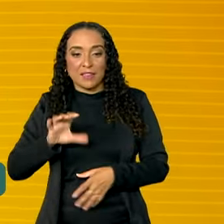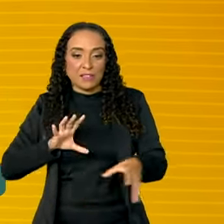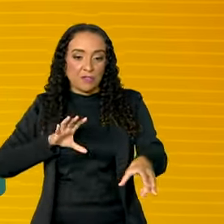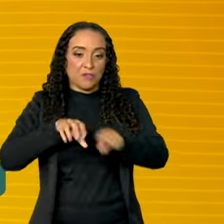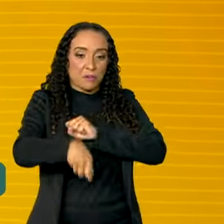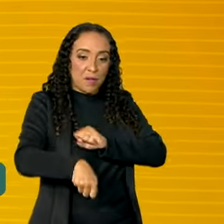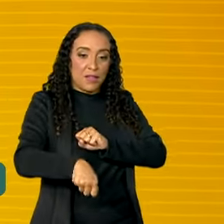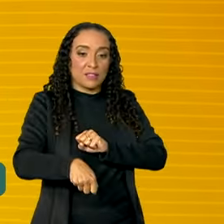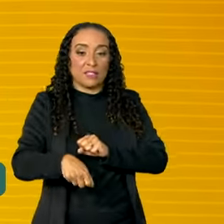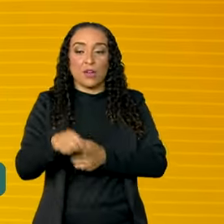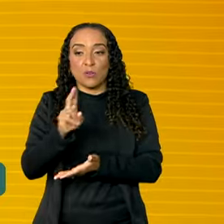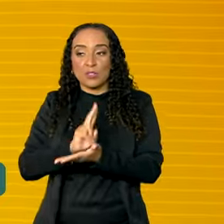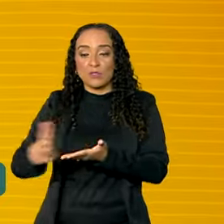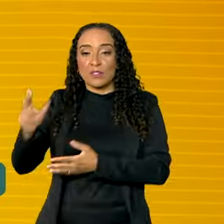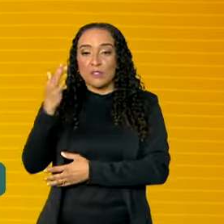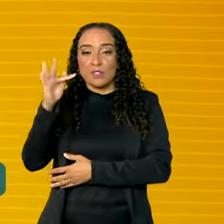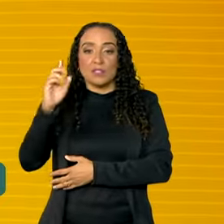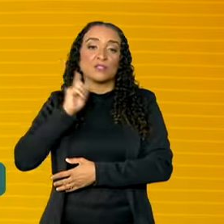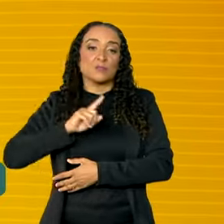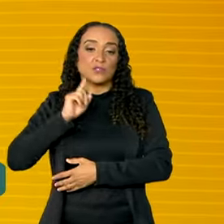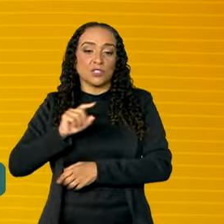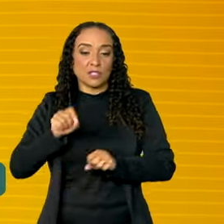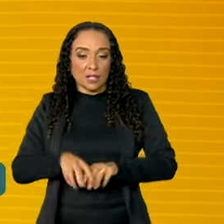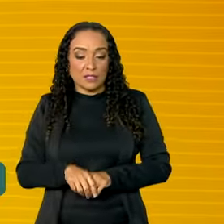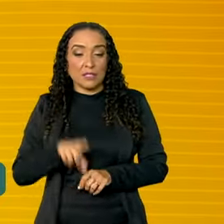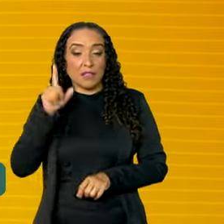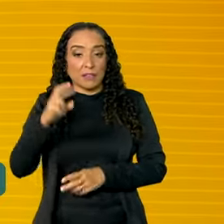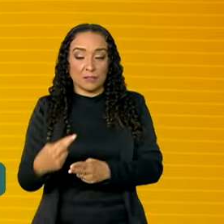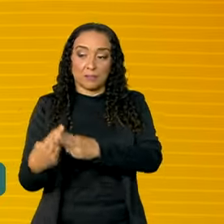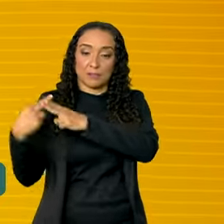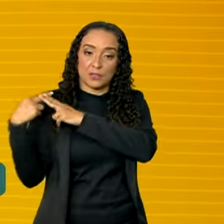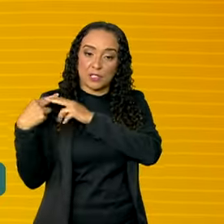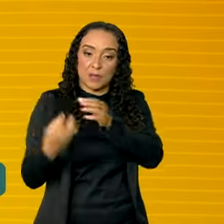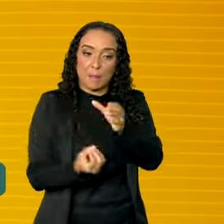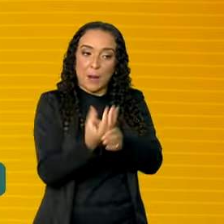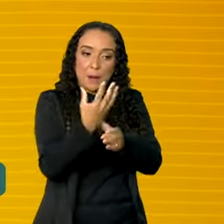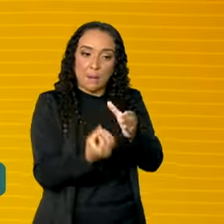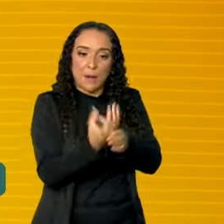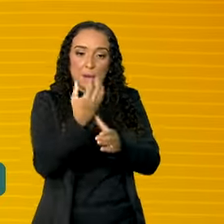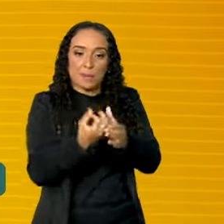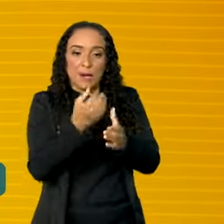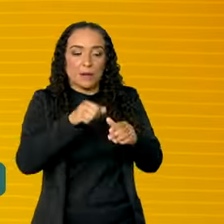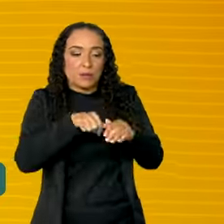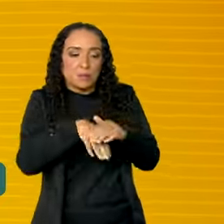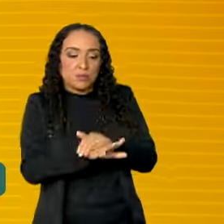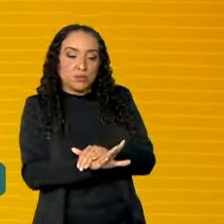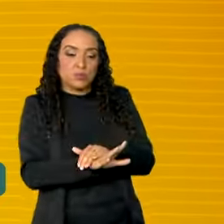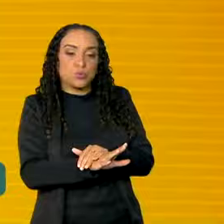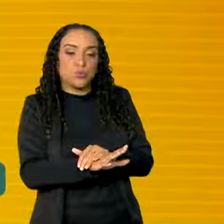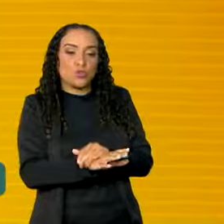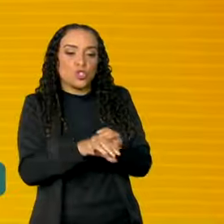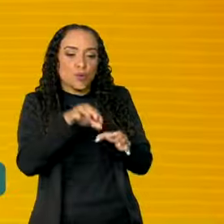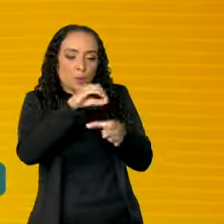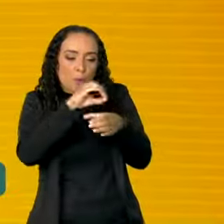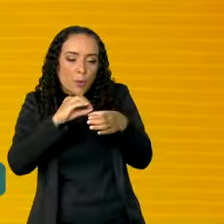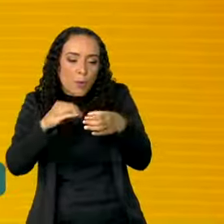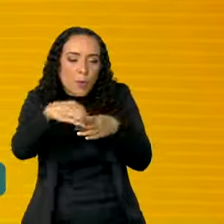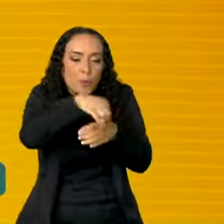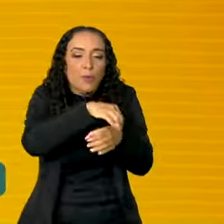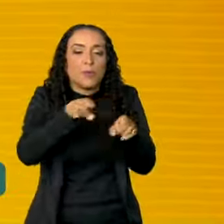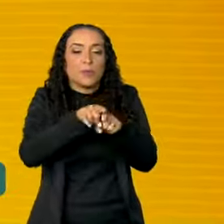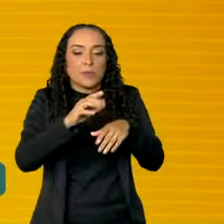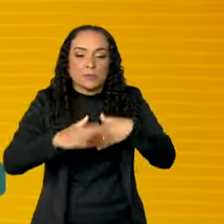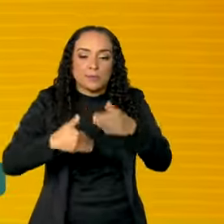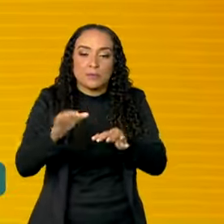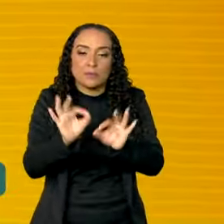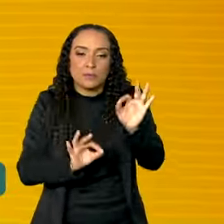Universidade Federal de Minas Gerais. Ela é responsável pela reprodução, incubação artificial de ovos e processos